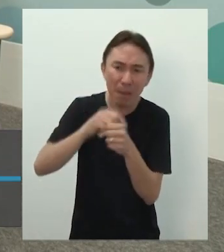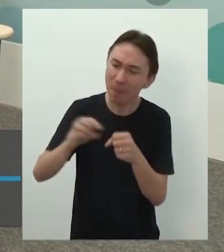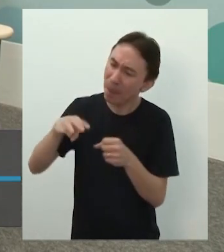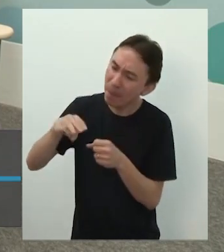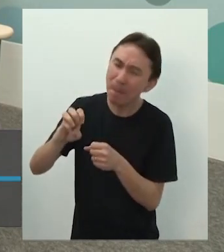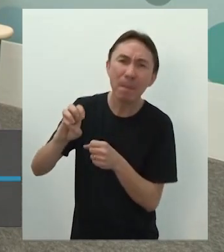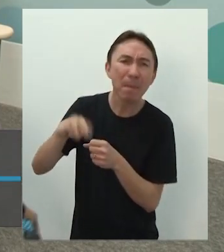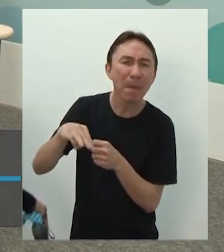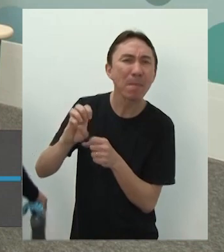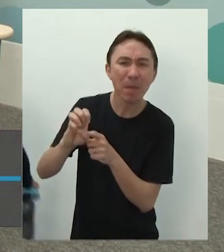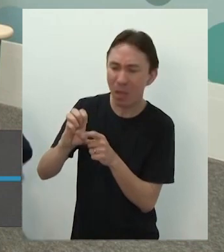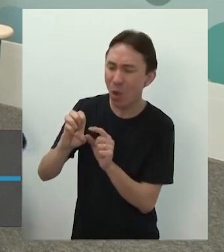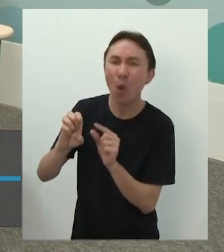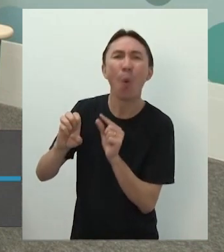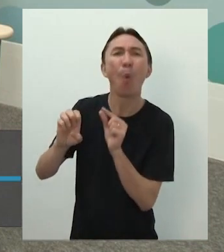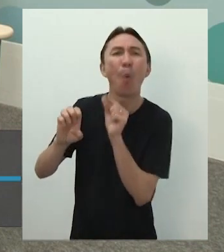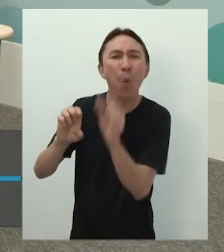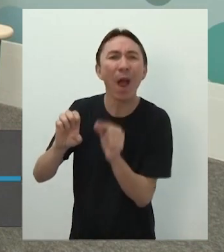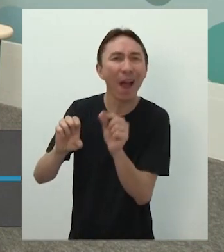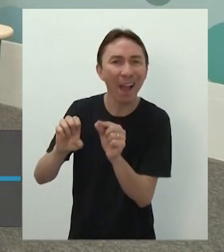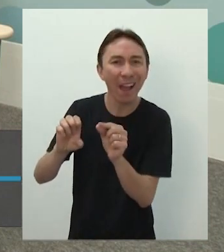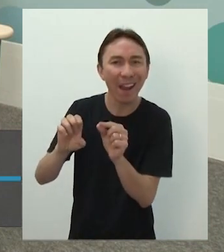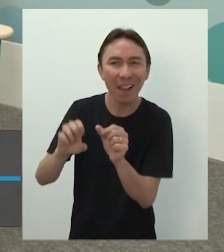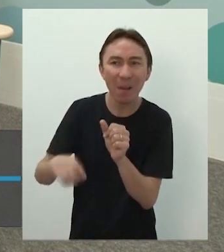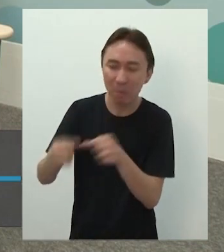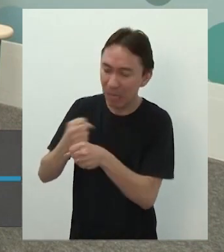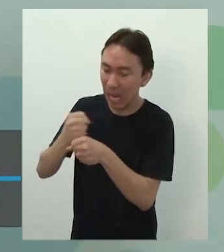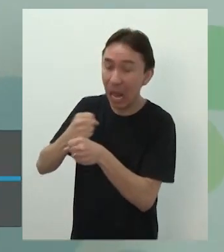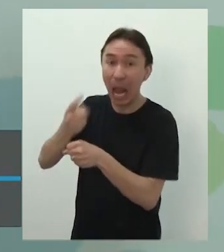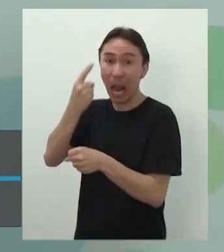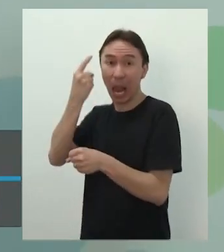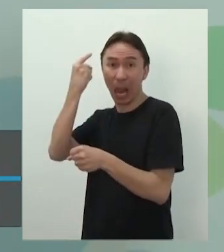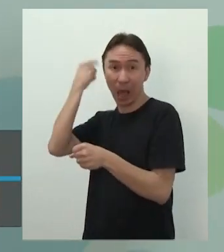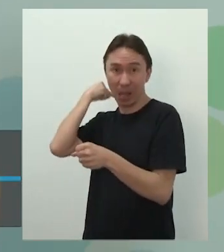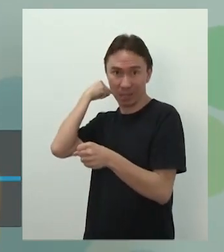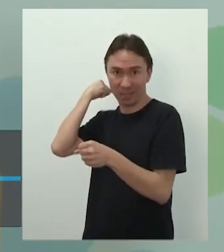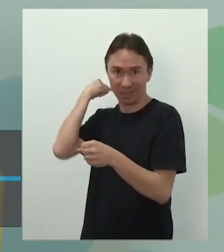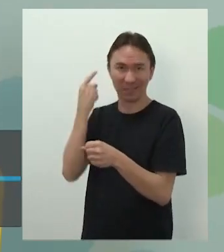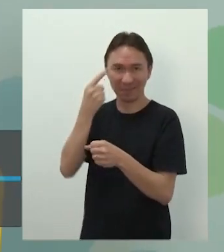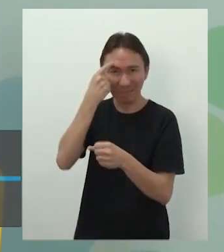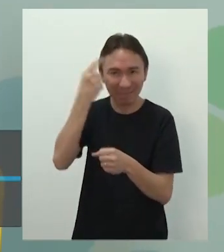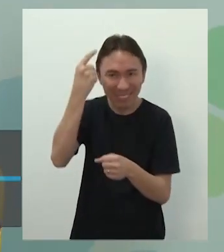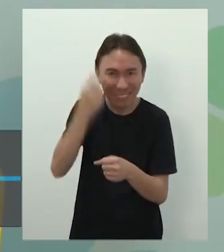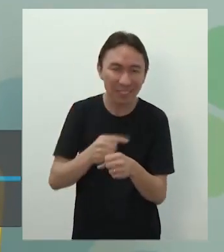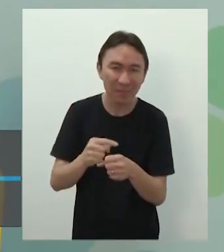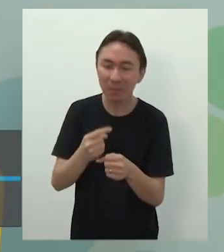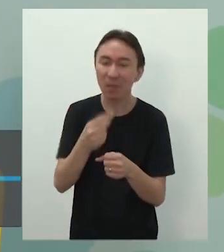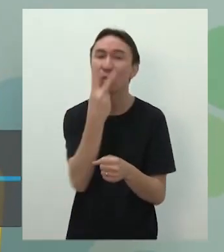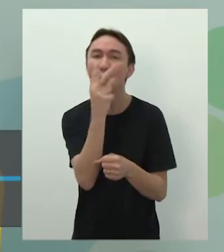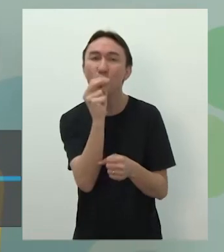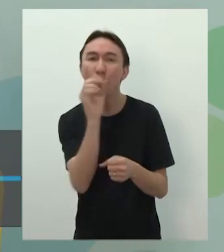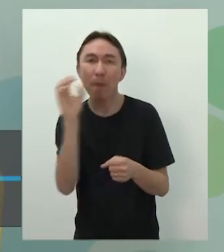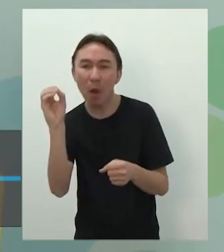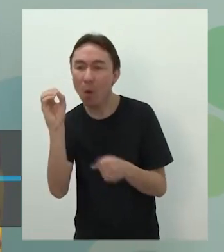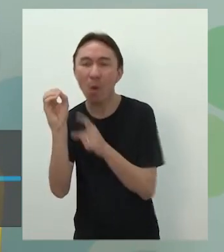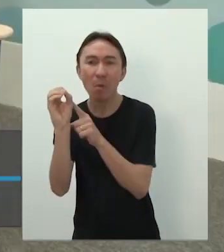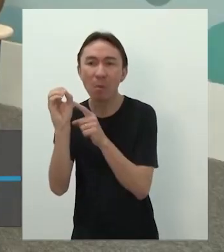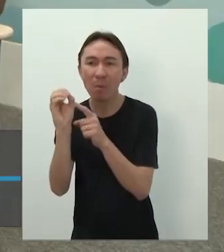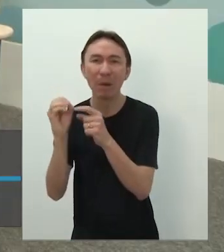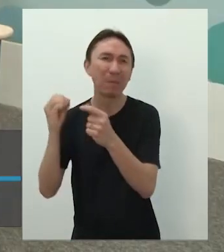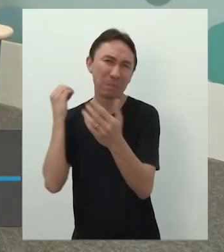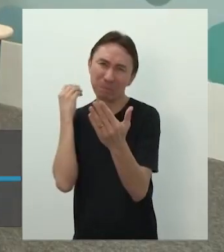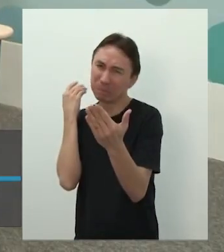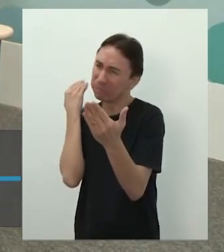há 10 anos eu saberia sim, viu, Maurício? sim, sim. Nossa, eu Eu acho que dos anos 2000 para cá que já vieram os memes. Mas na nossa